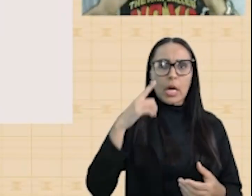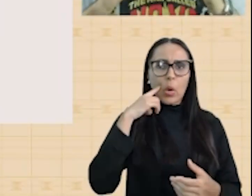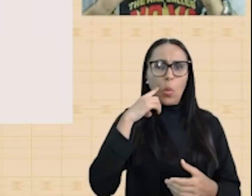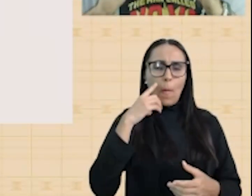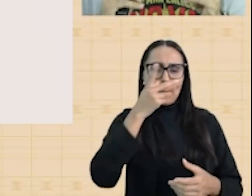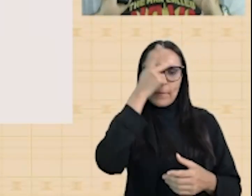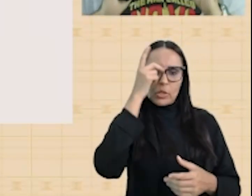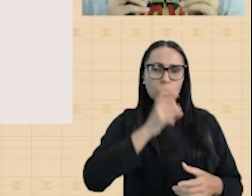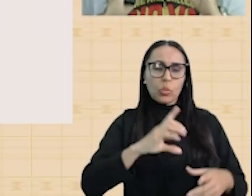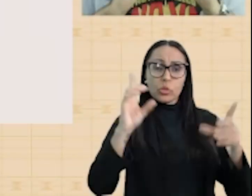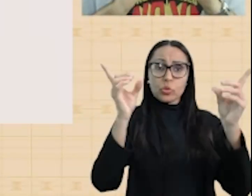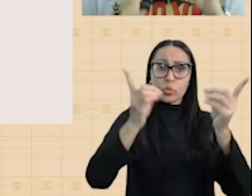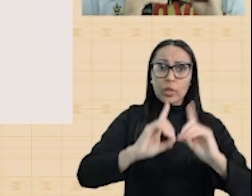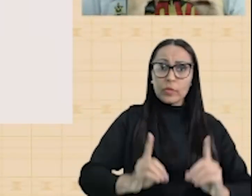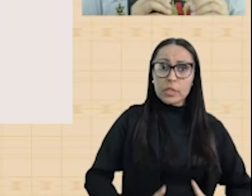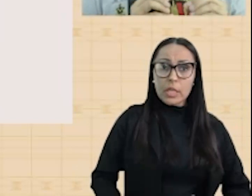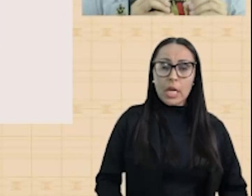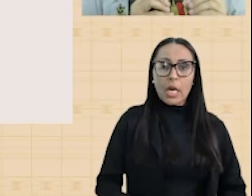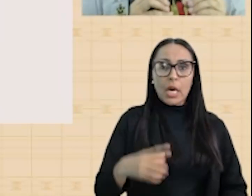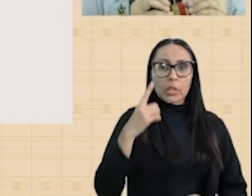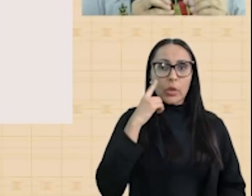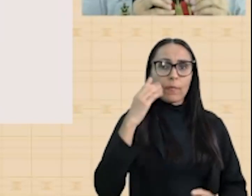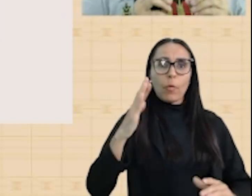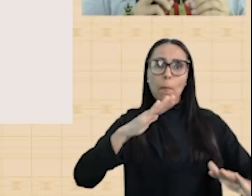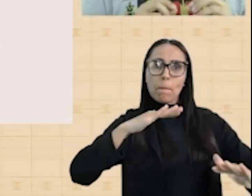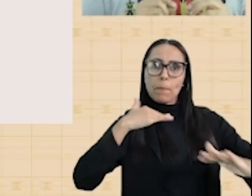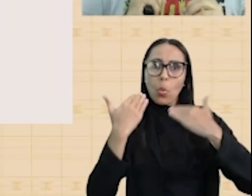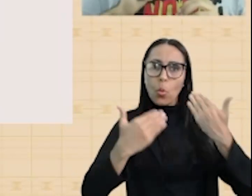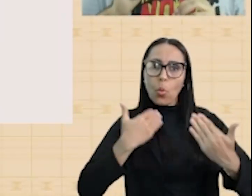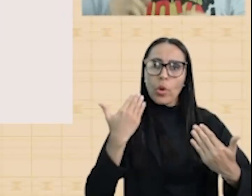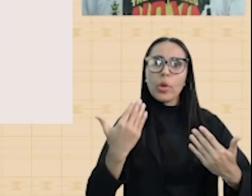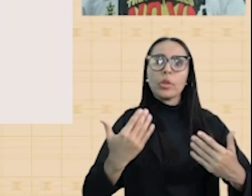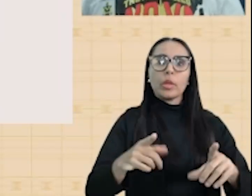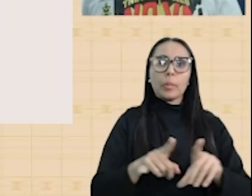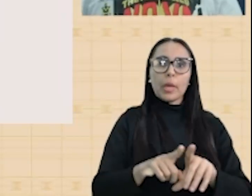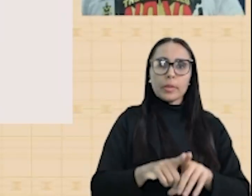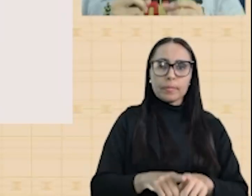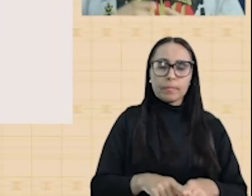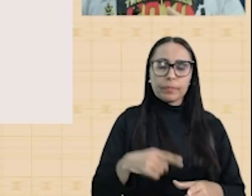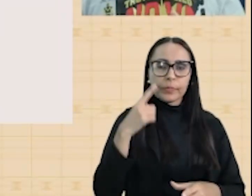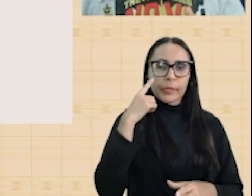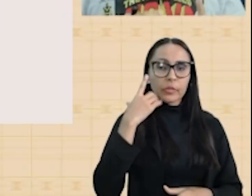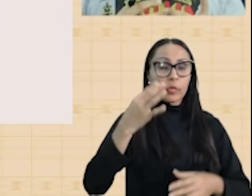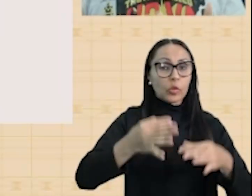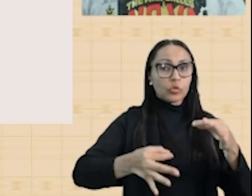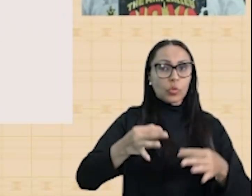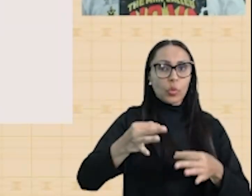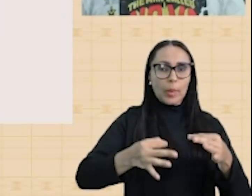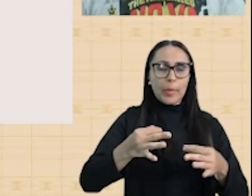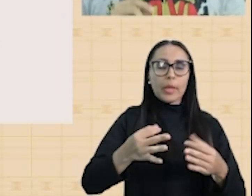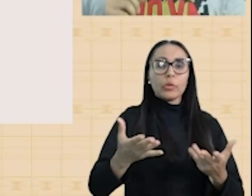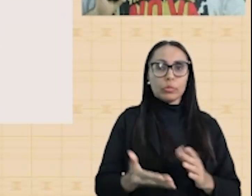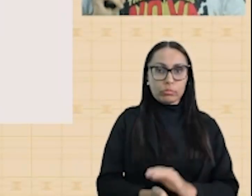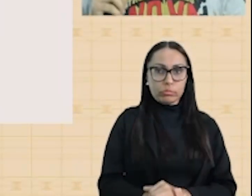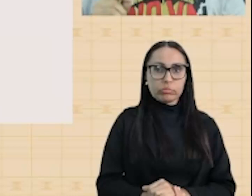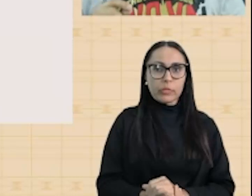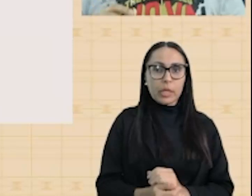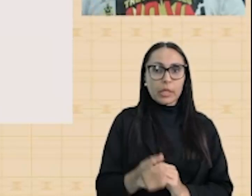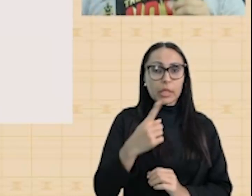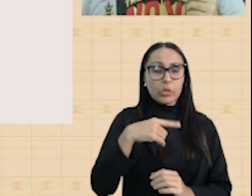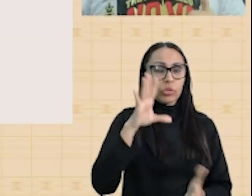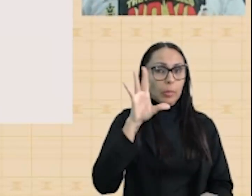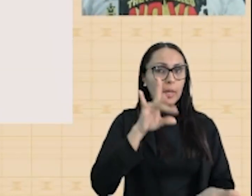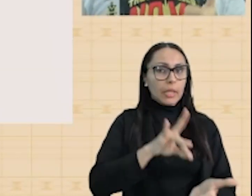deficiência também foram exterminados. Tá bem? Isso levou aos chamados julgamentos de Nuremberg, que